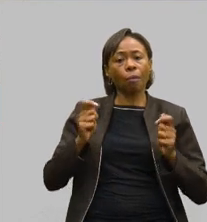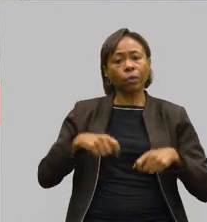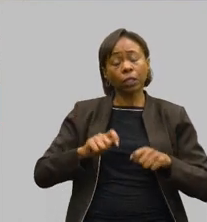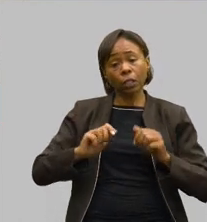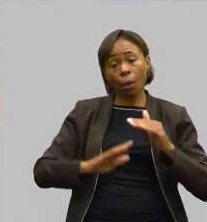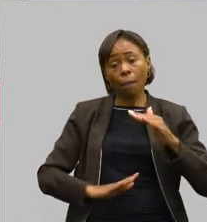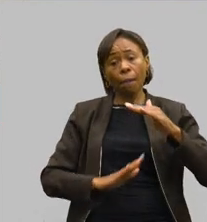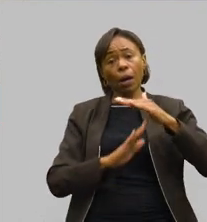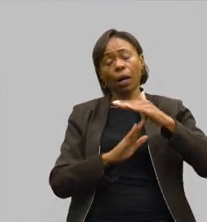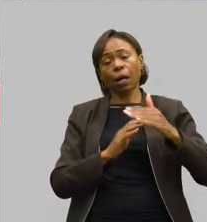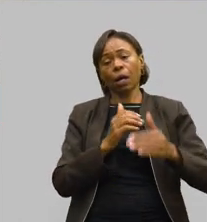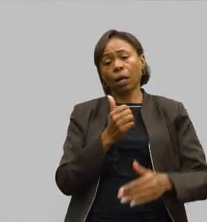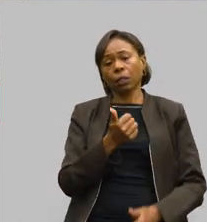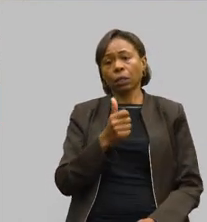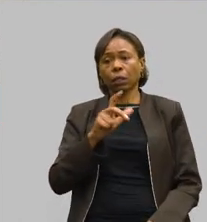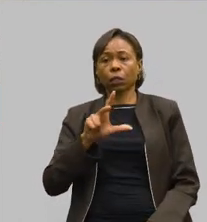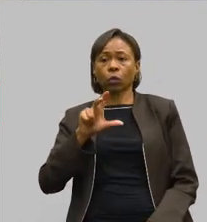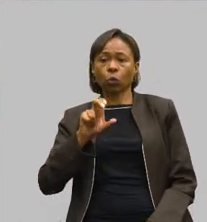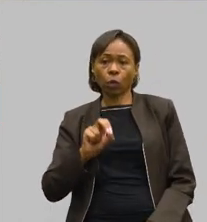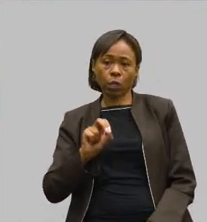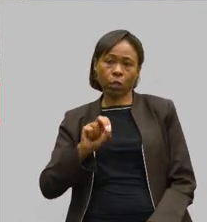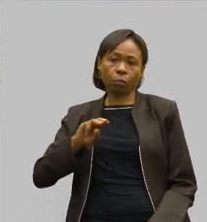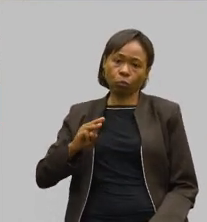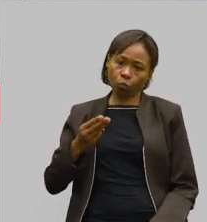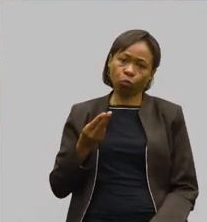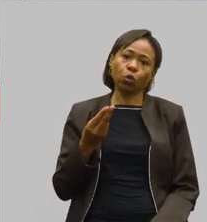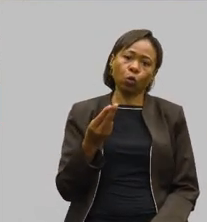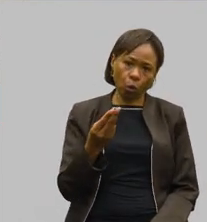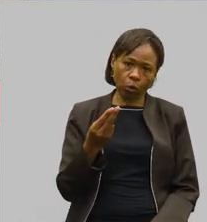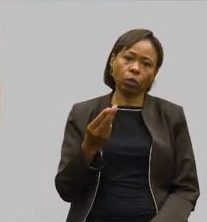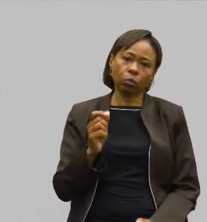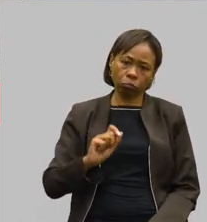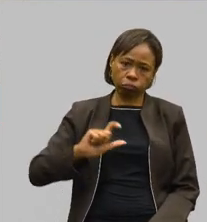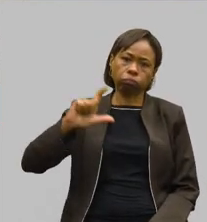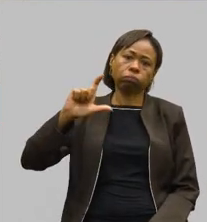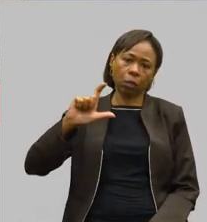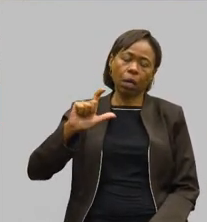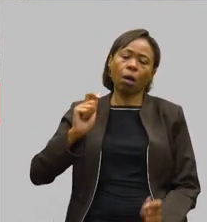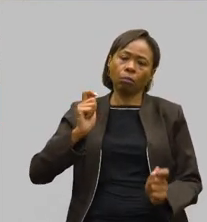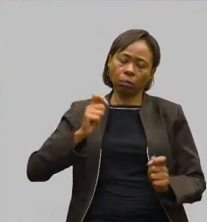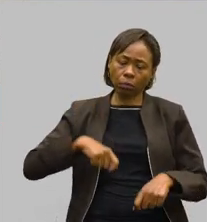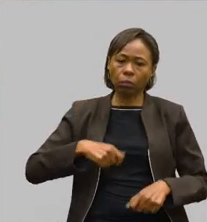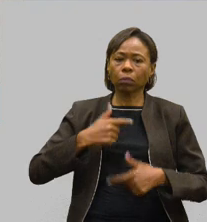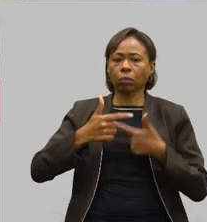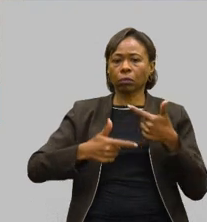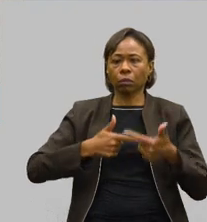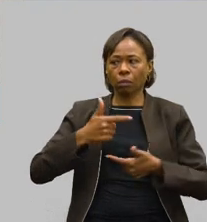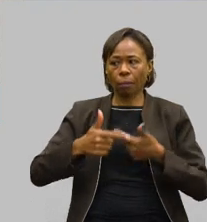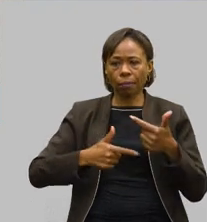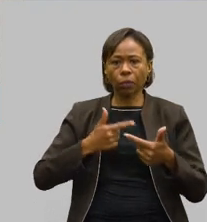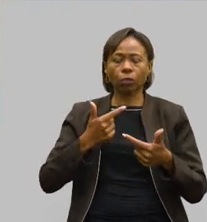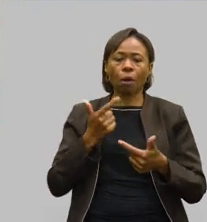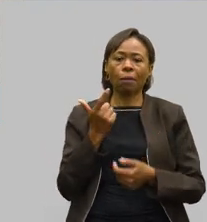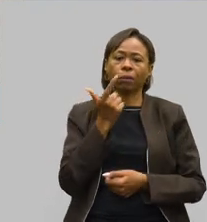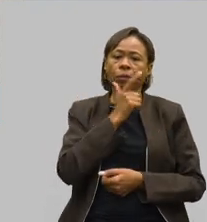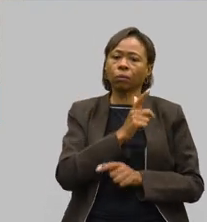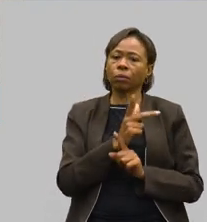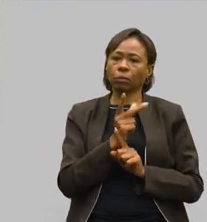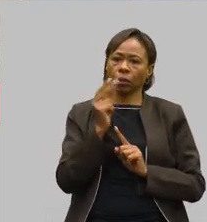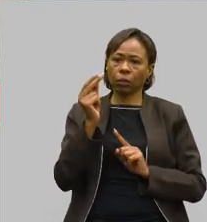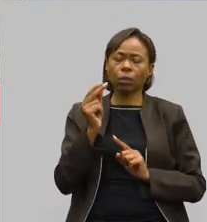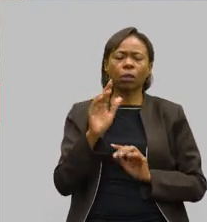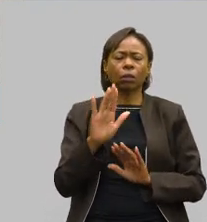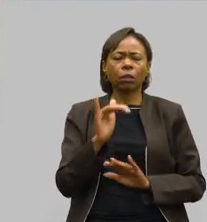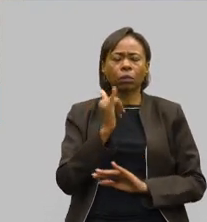150 milhões, esse trabalho aí continua sendo feito para que possamos alcançar. E, desculpe, eu